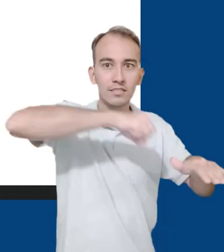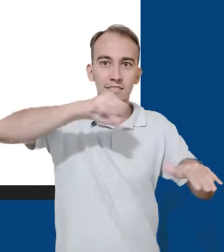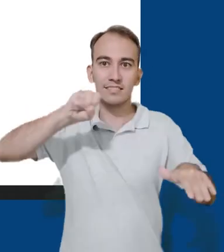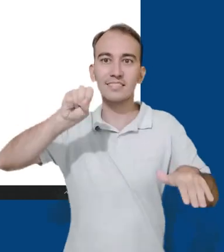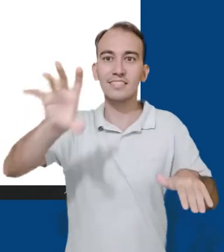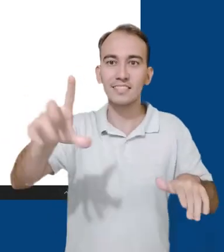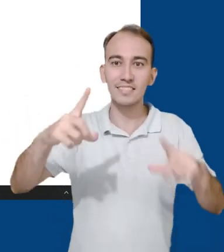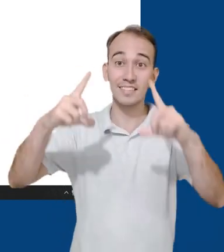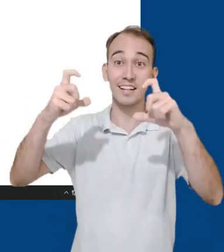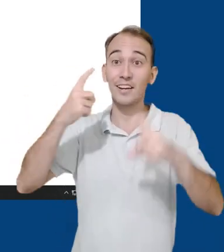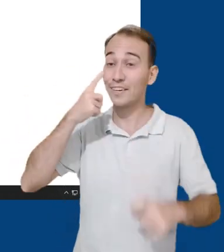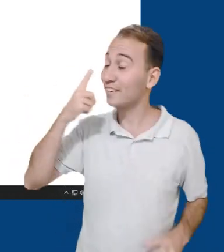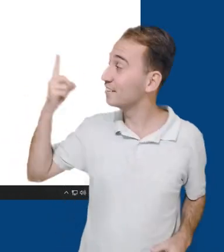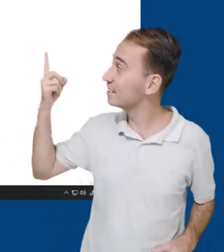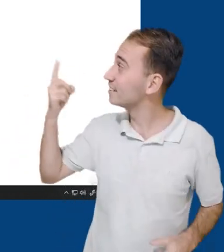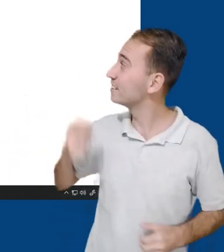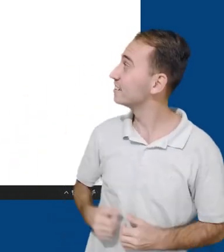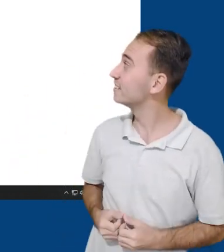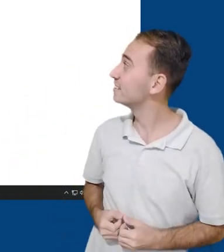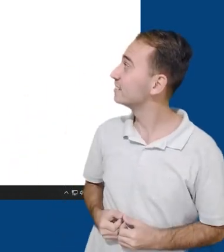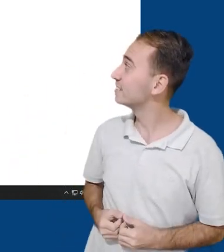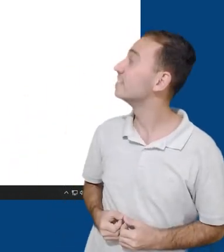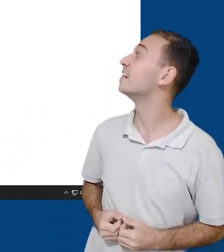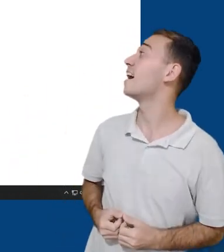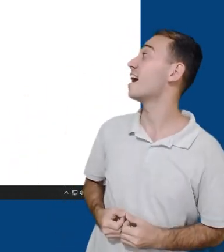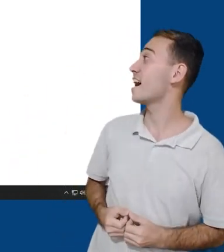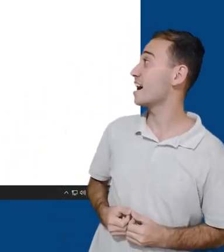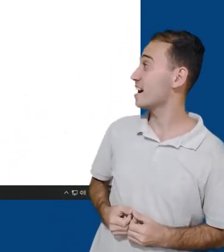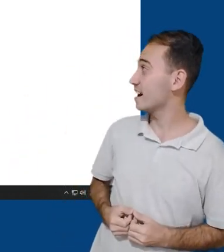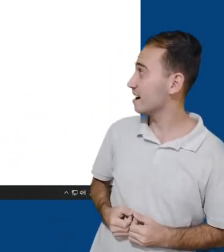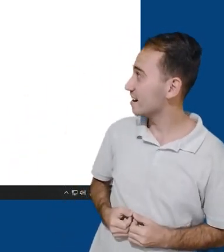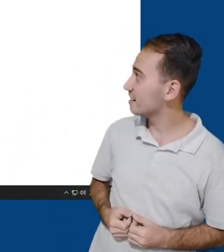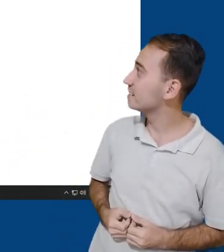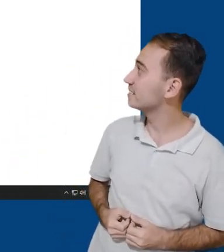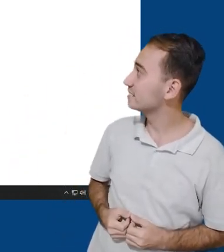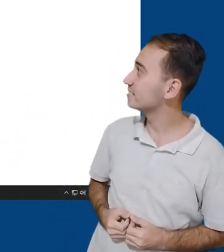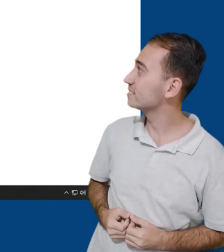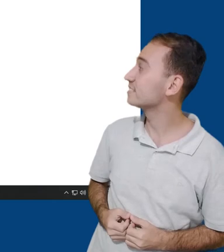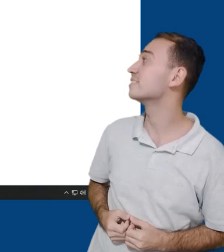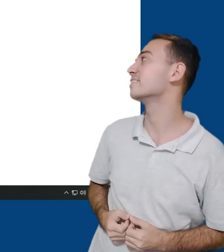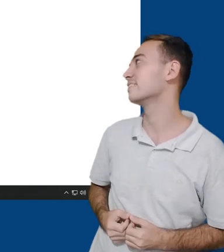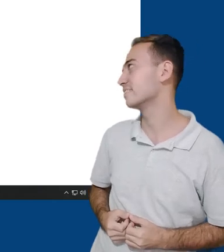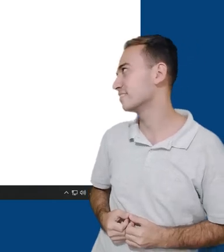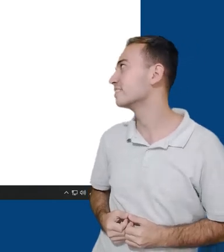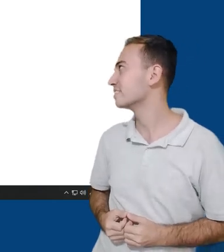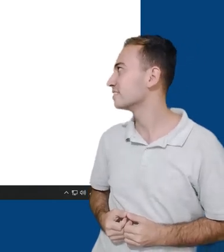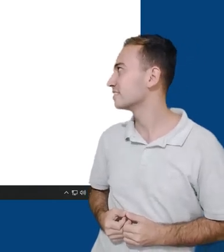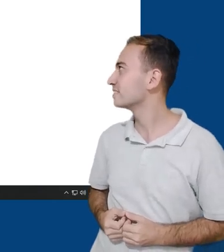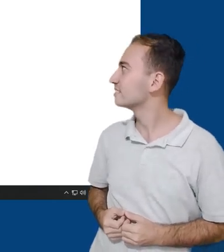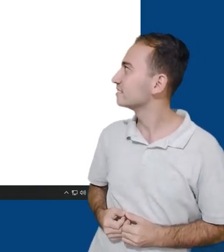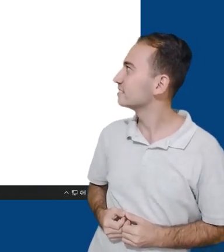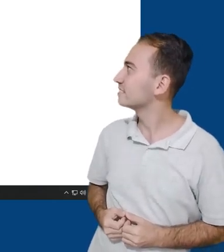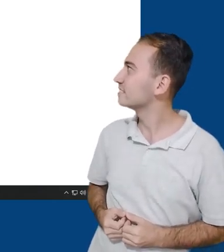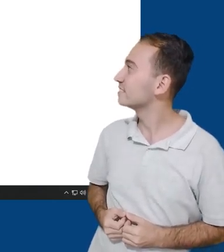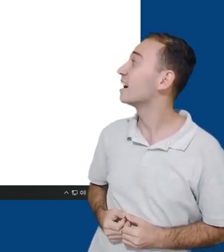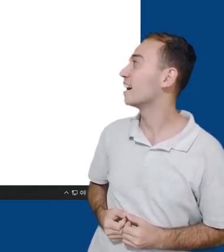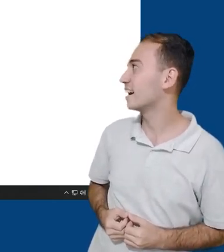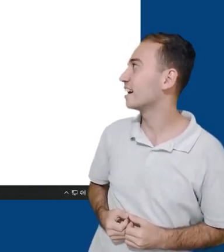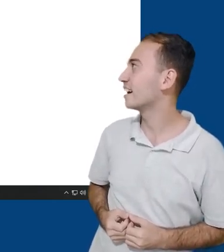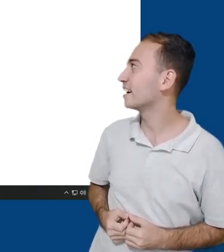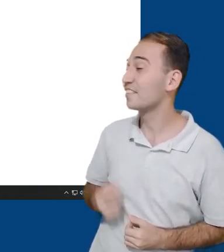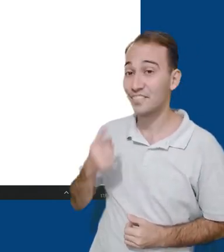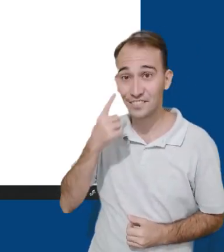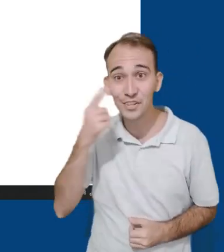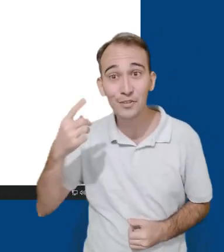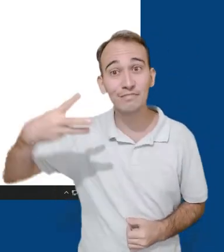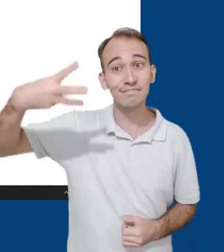essa foto, selecionando a imagem, clicando nos três pontos no canto superior direito e em seguida desarquivar.